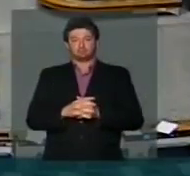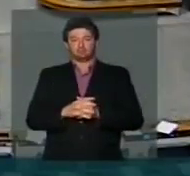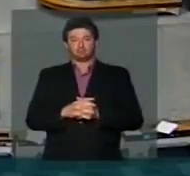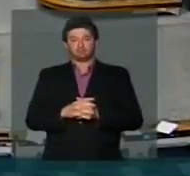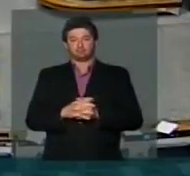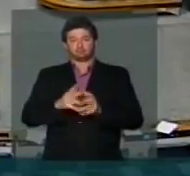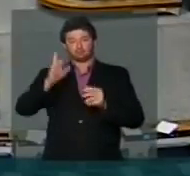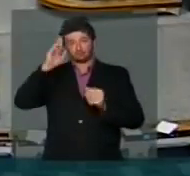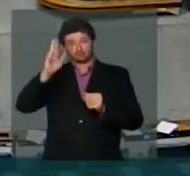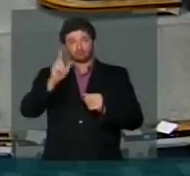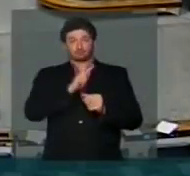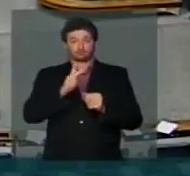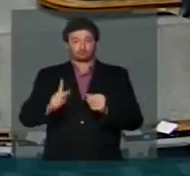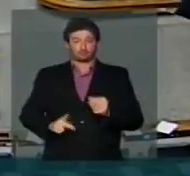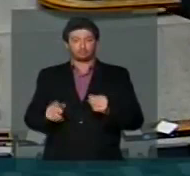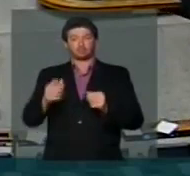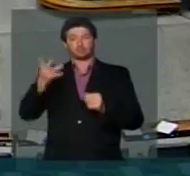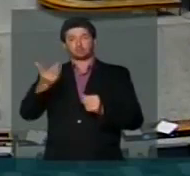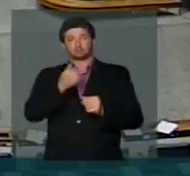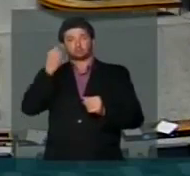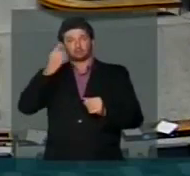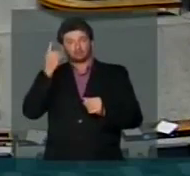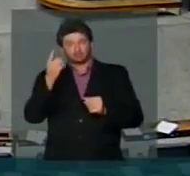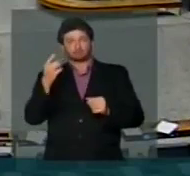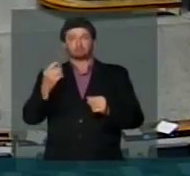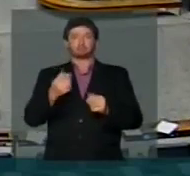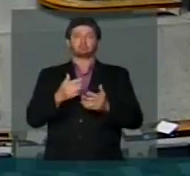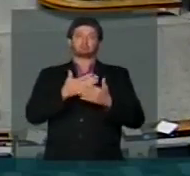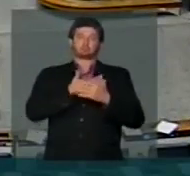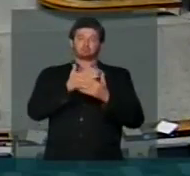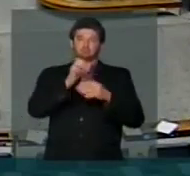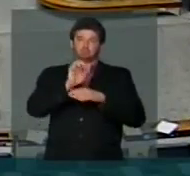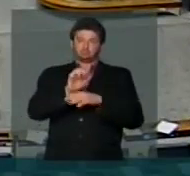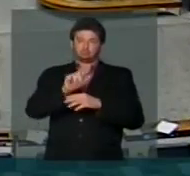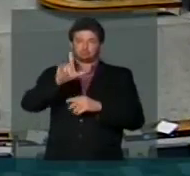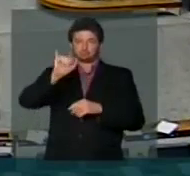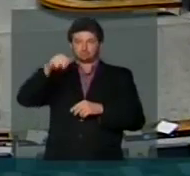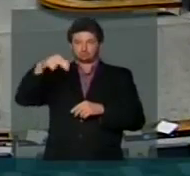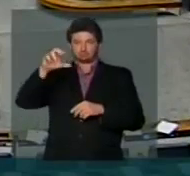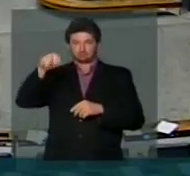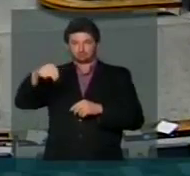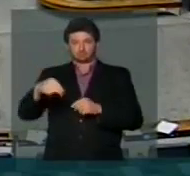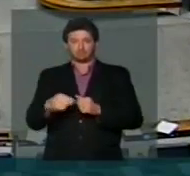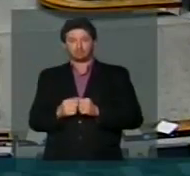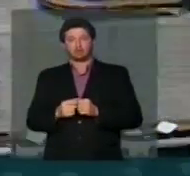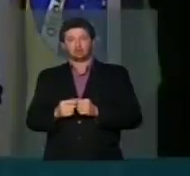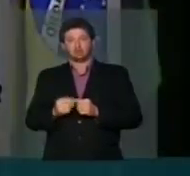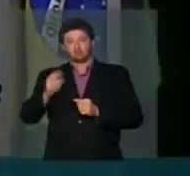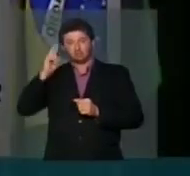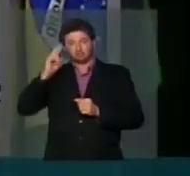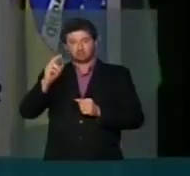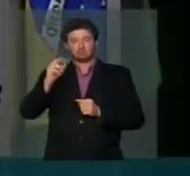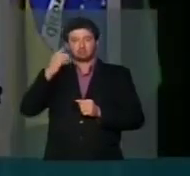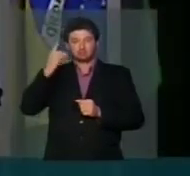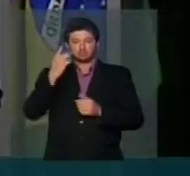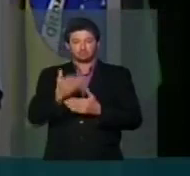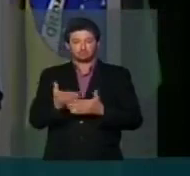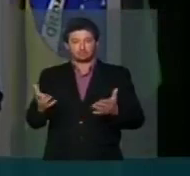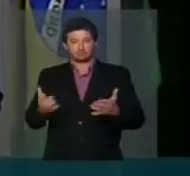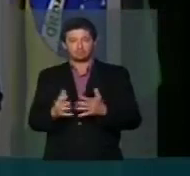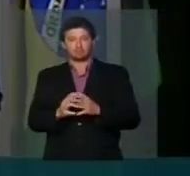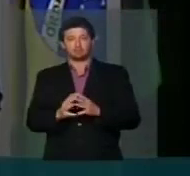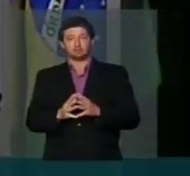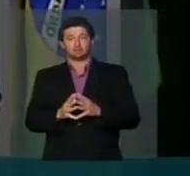Senhor Presidente, nobre deputado, meu Estado, Linco Portela, senhores deputados, senhoras deputadas,